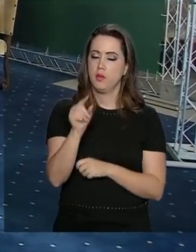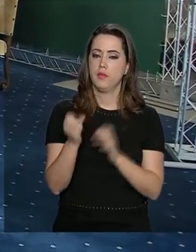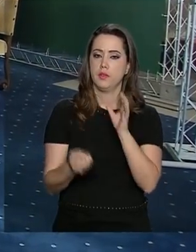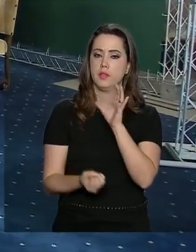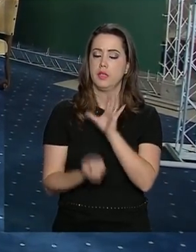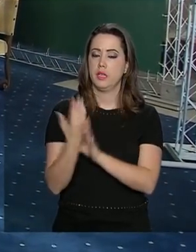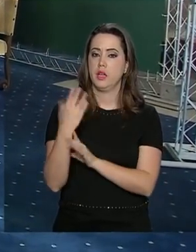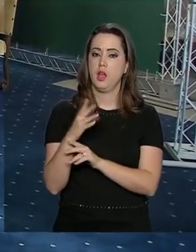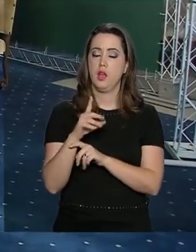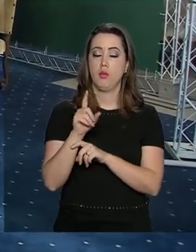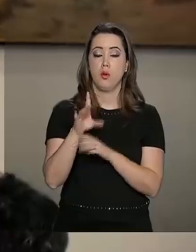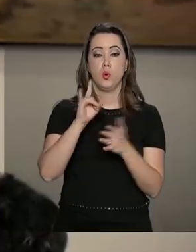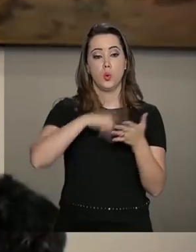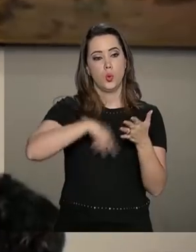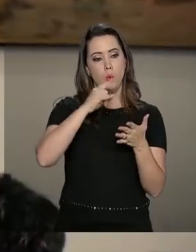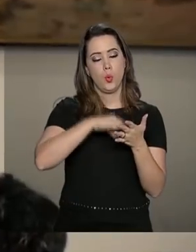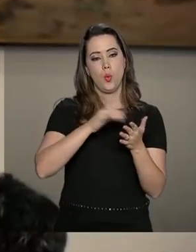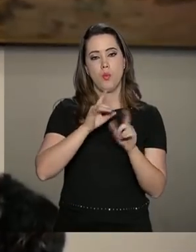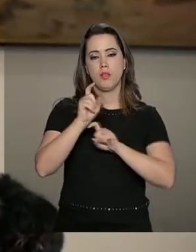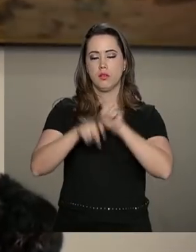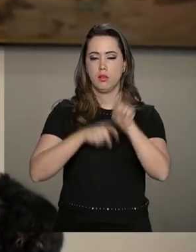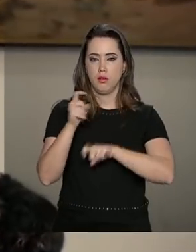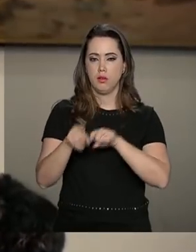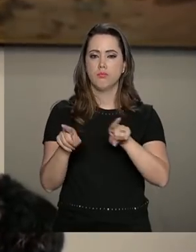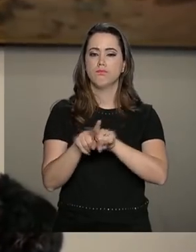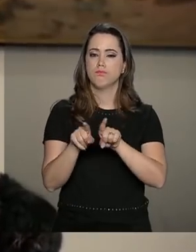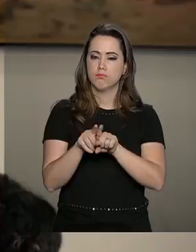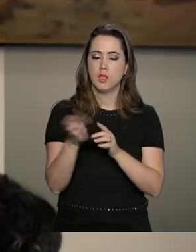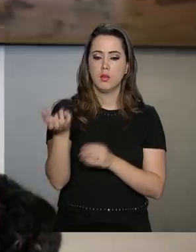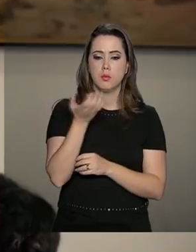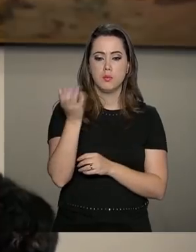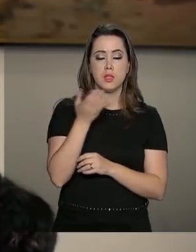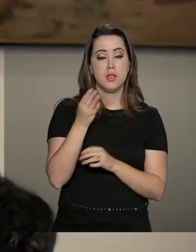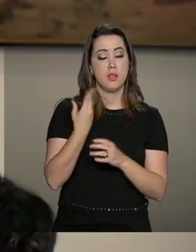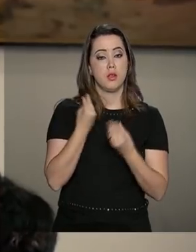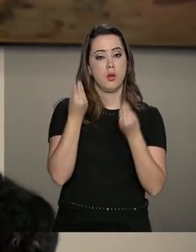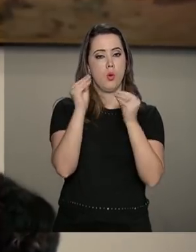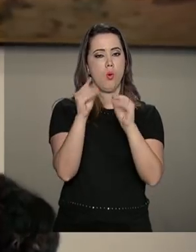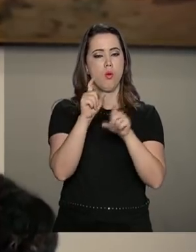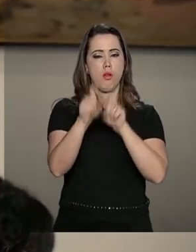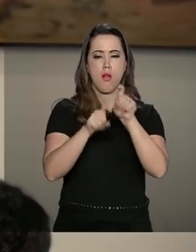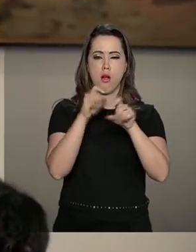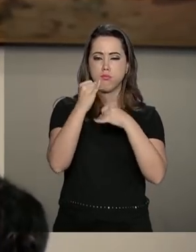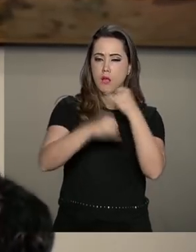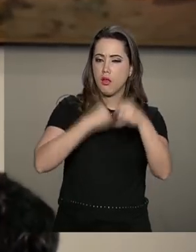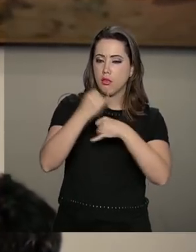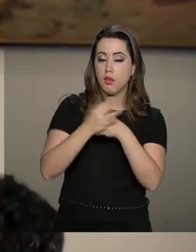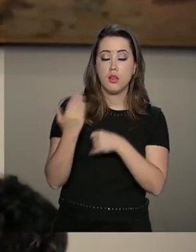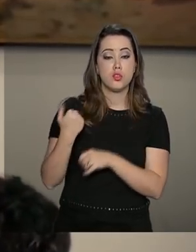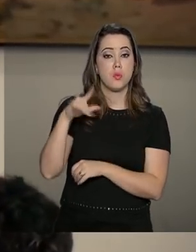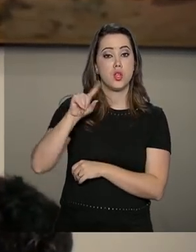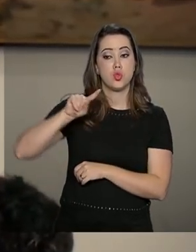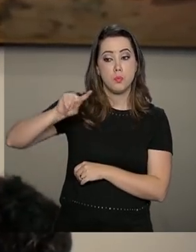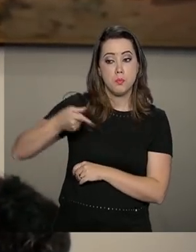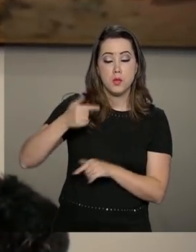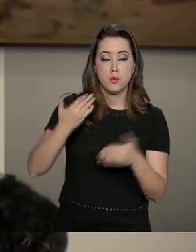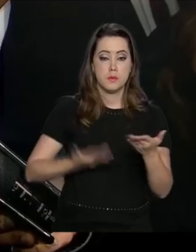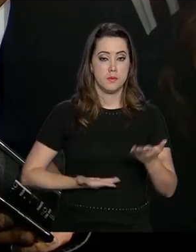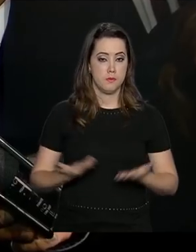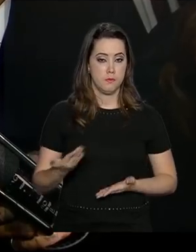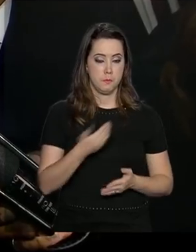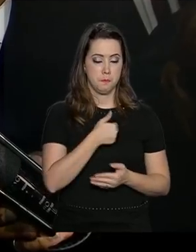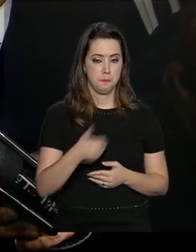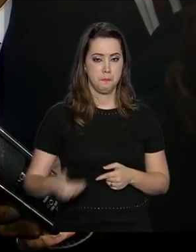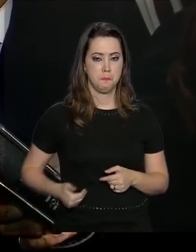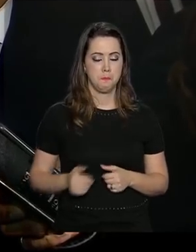digital do documento de identidade e pretende informatizar mais de mil serviços públicos que são prestados pelo governo federal.